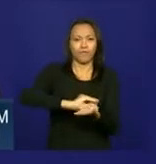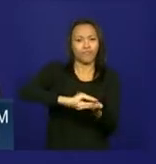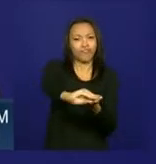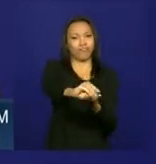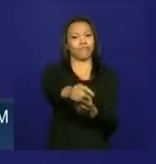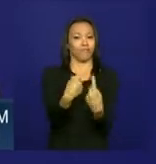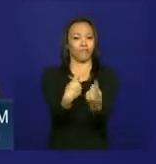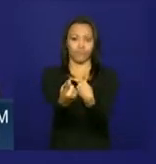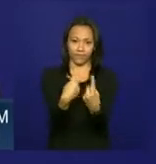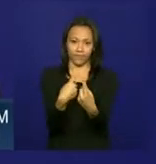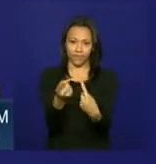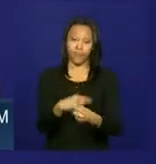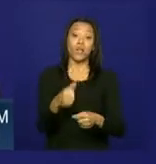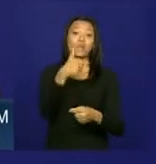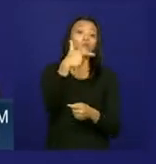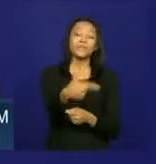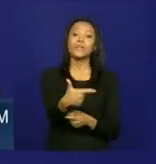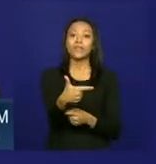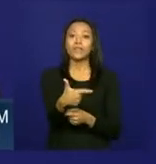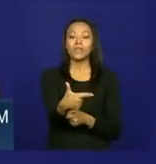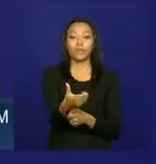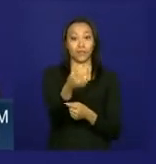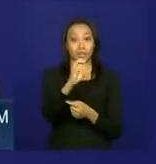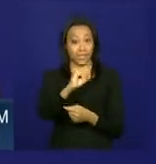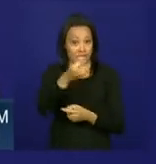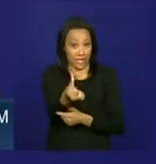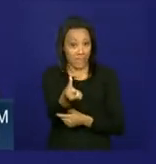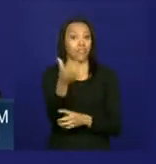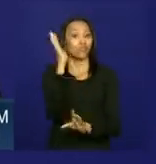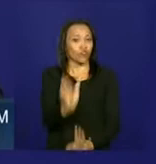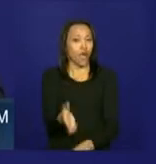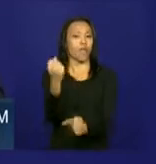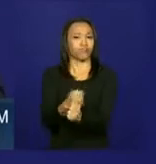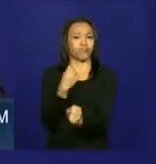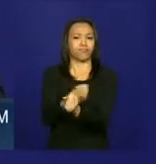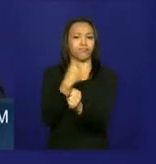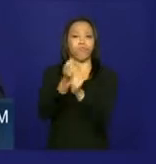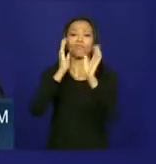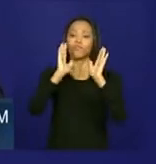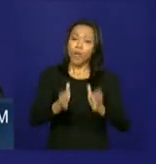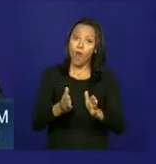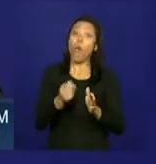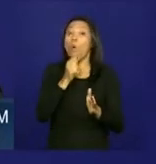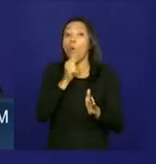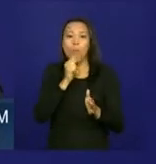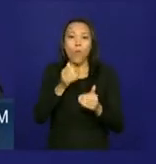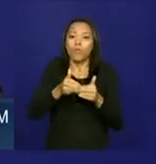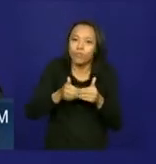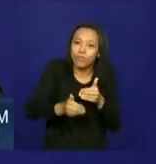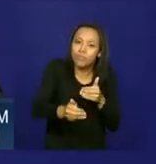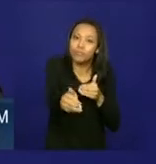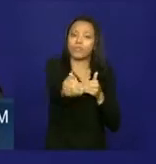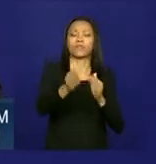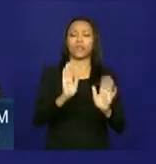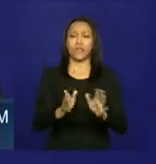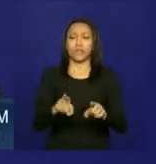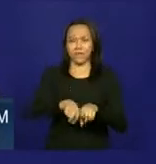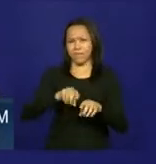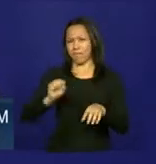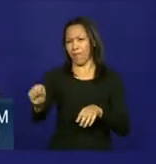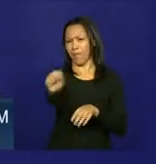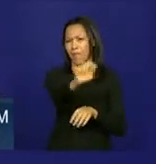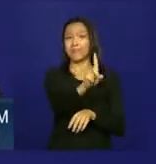urbana. São 206 obras que já foram concluídas ou que estão em andamento em mais de 100